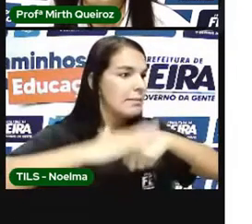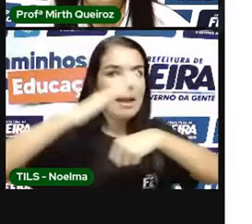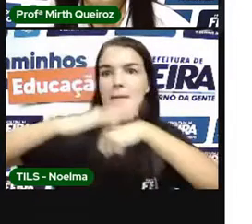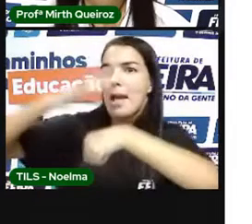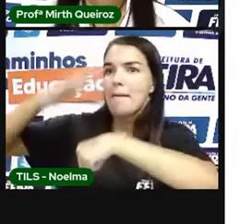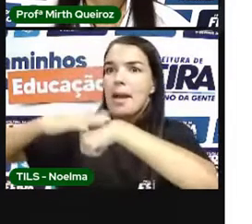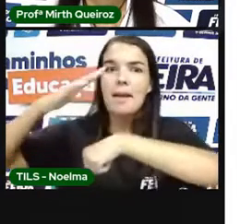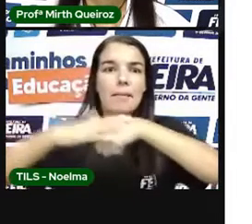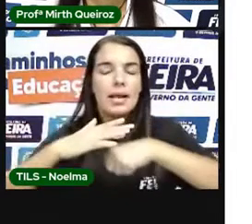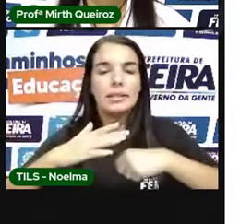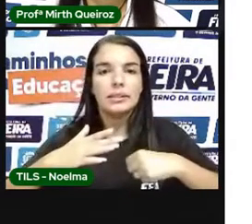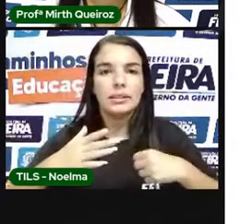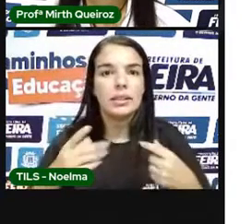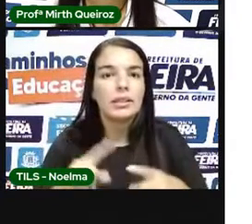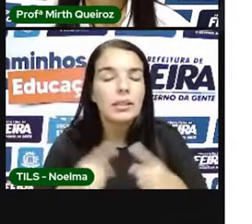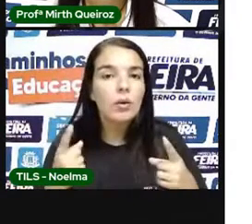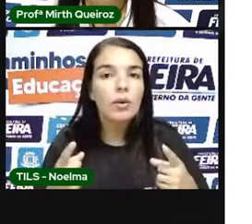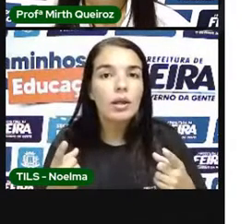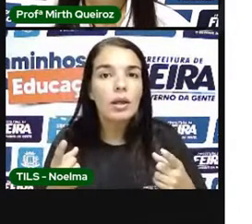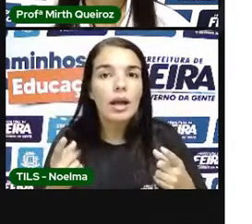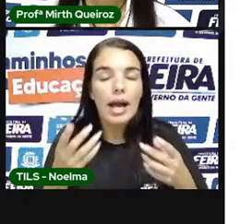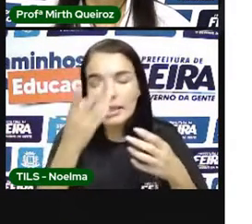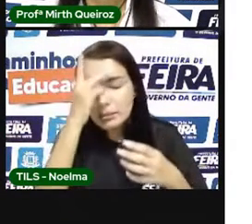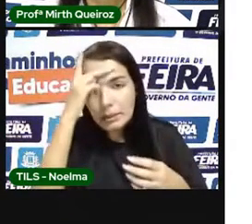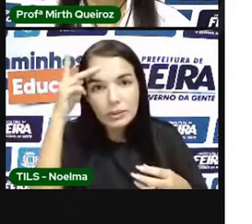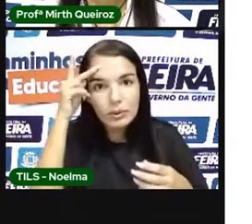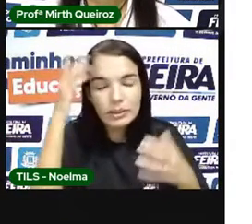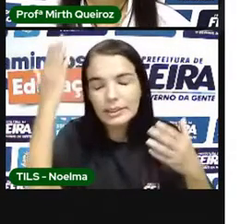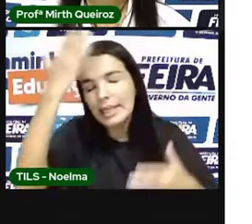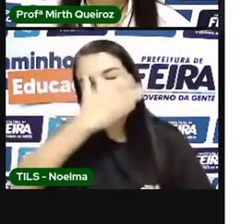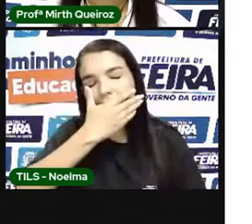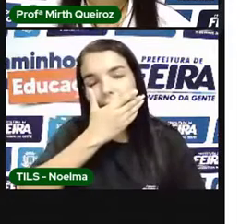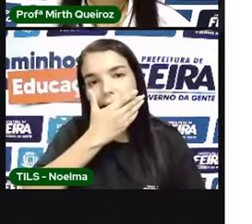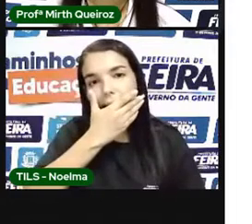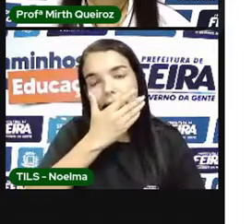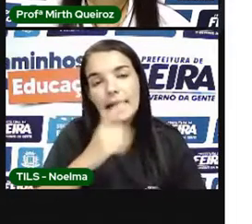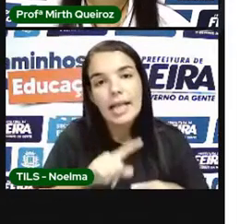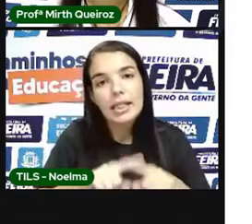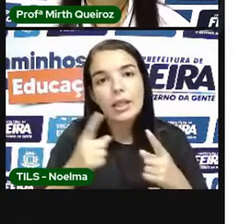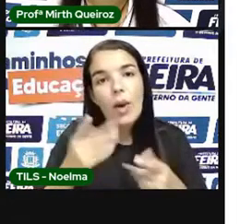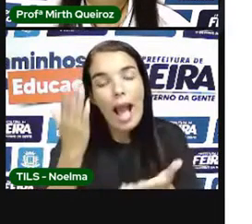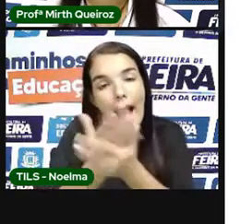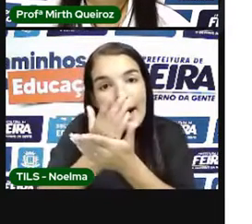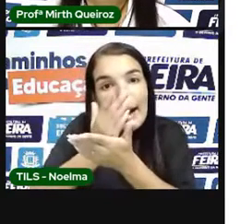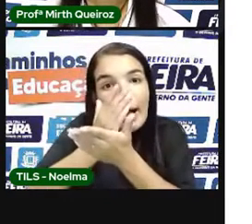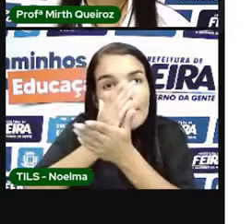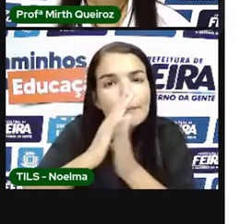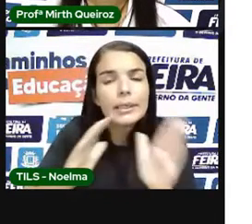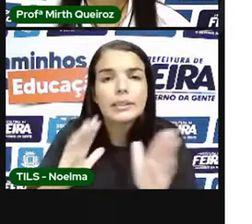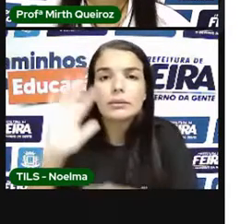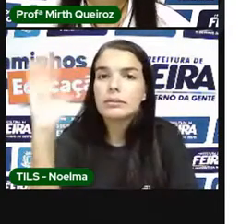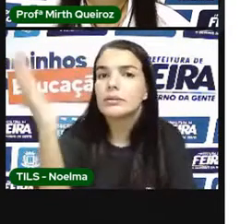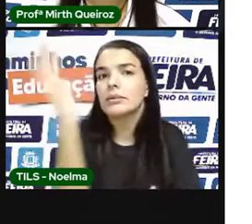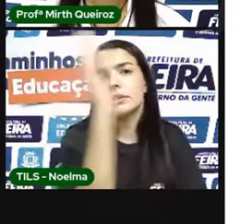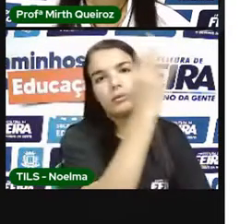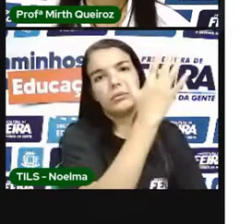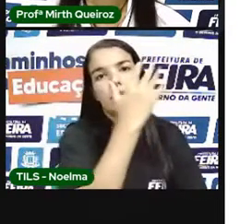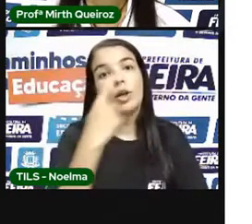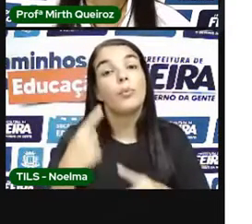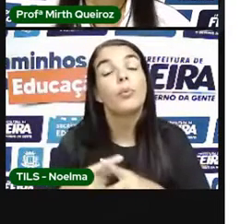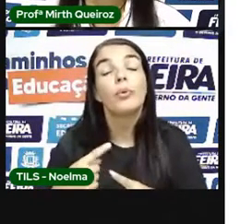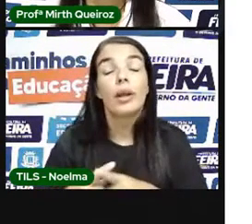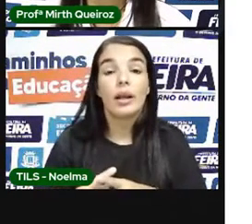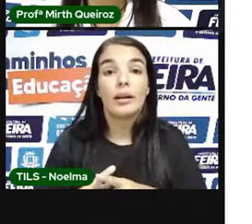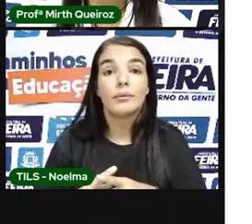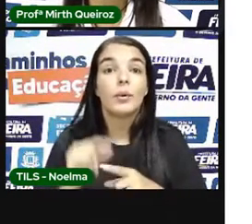grande Que está acabando com a nossa natureza, né? Devido a essa cobiça Porque